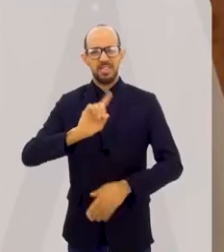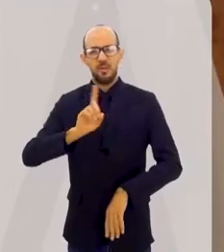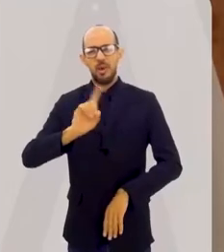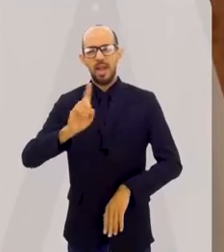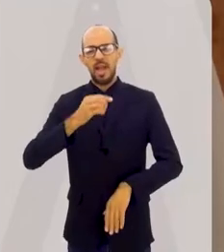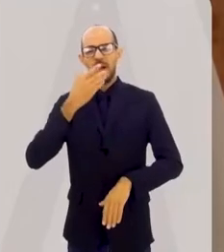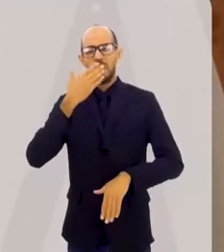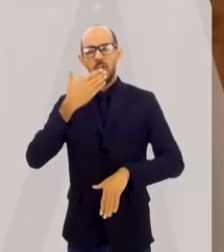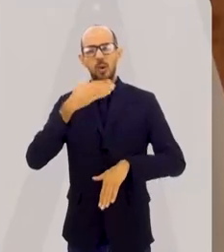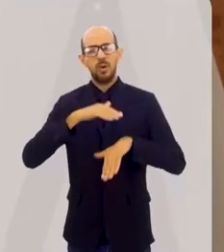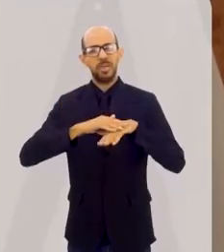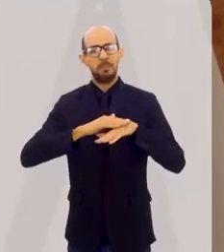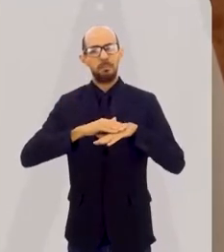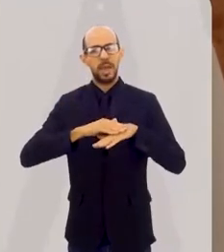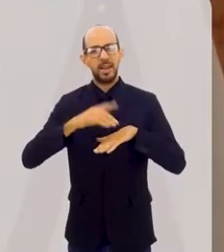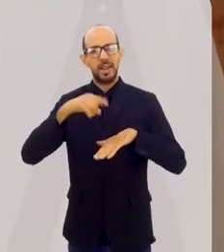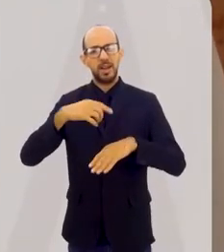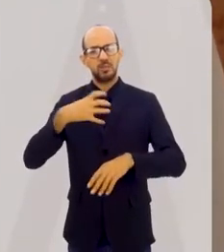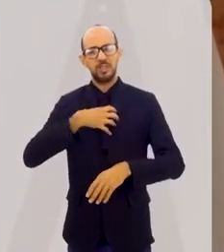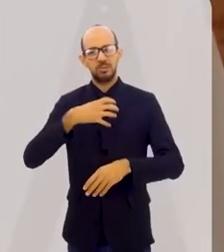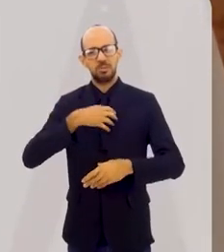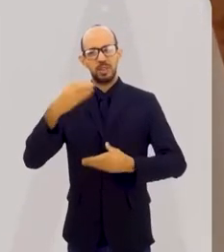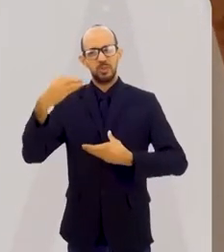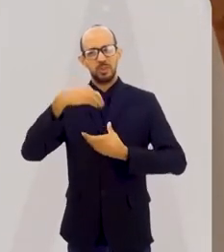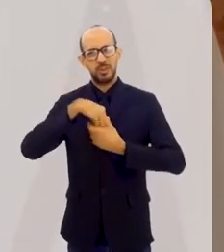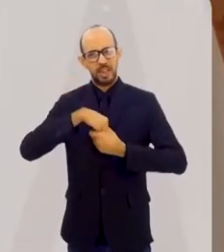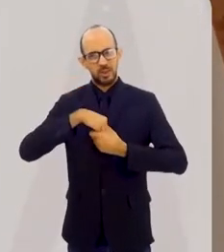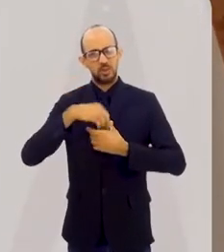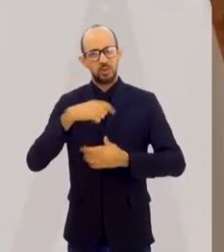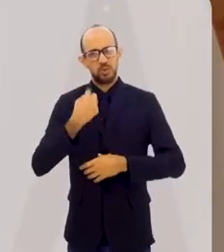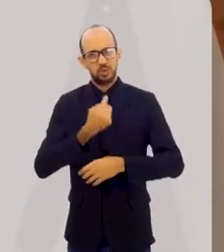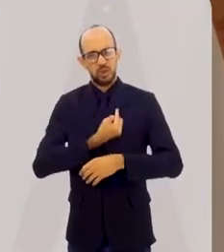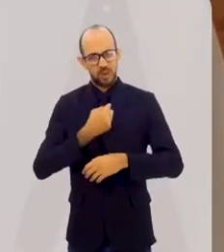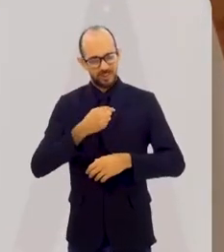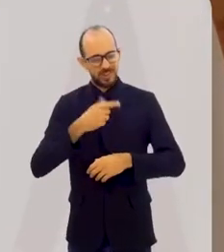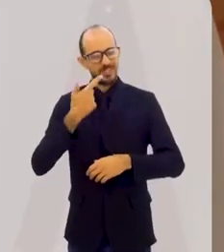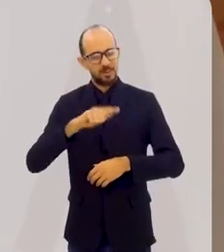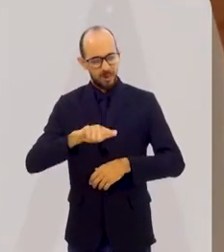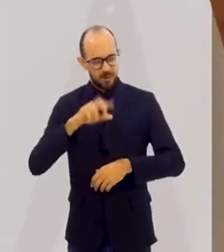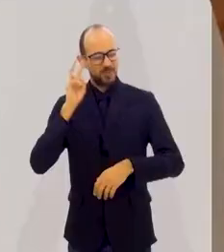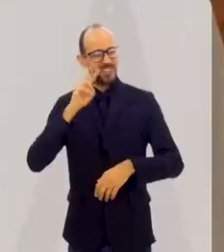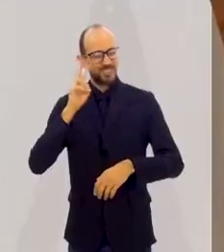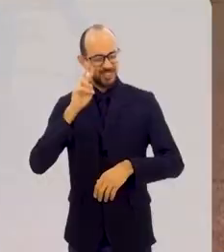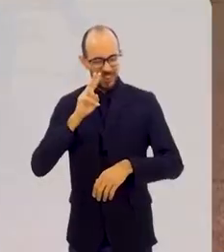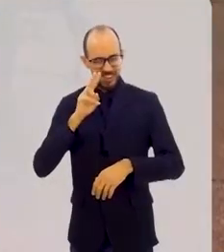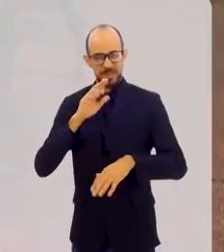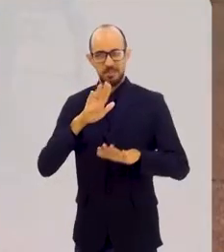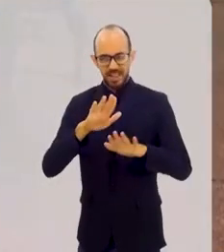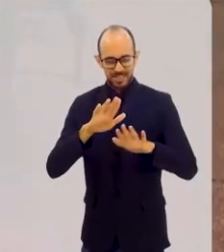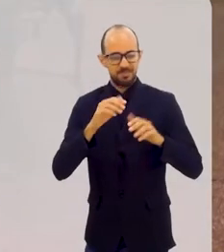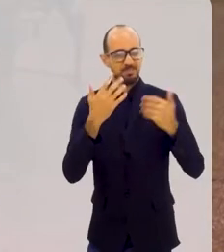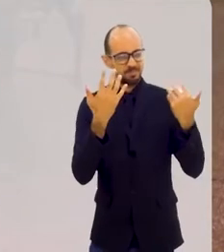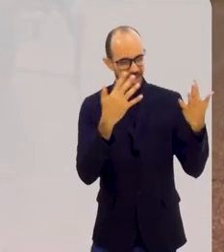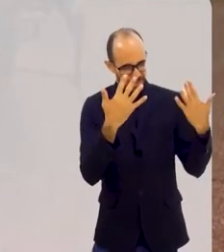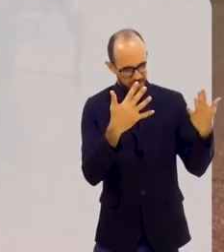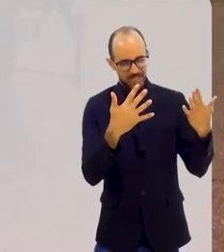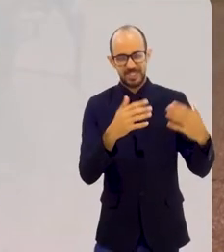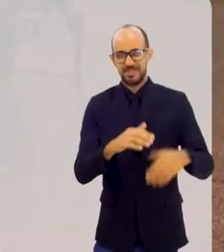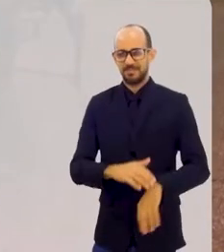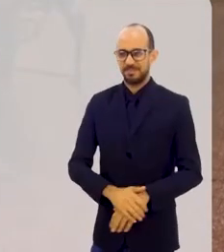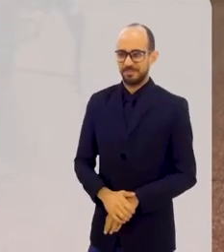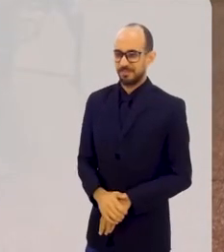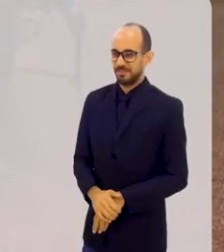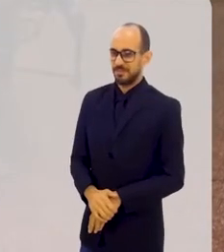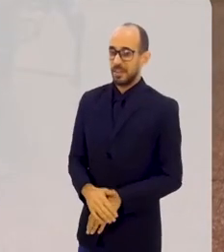é a cor da pele que vai ditar isso. Esse sentimento está dentro de nós. E aí é uma outra história. Mas, parabéns.